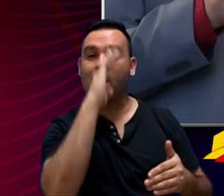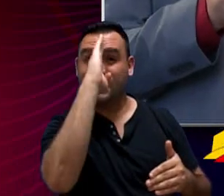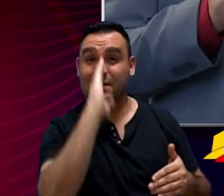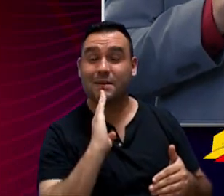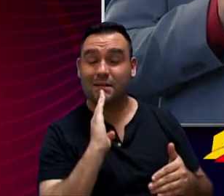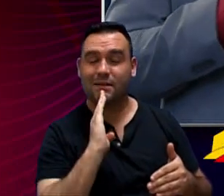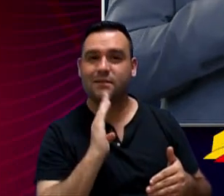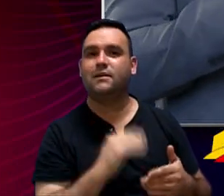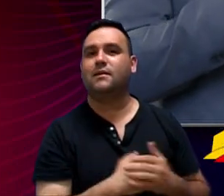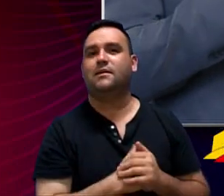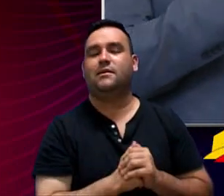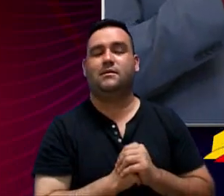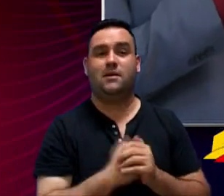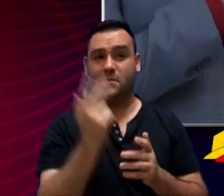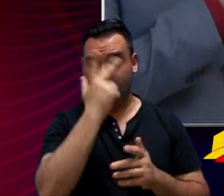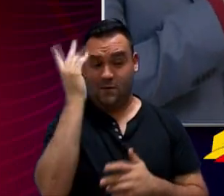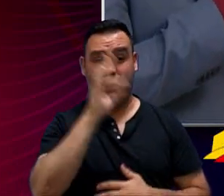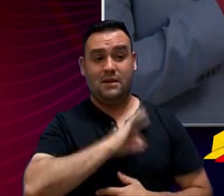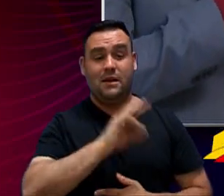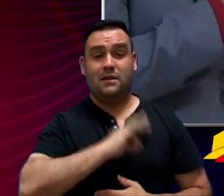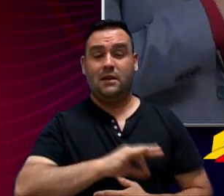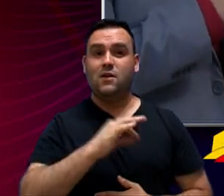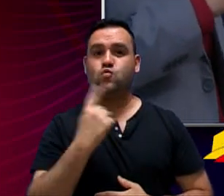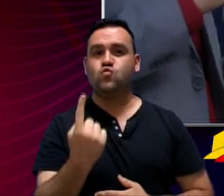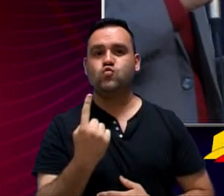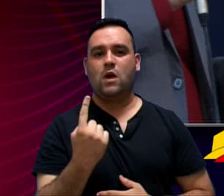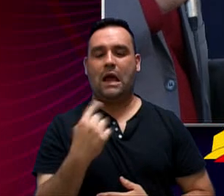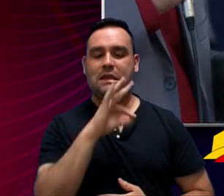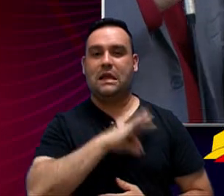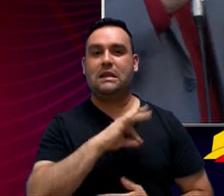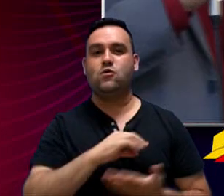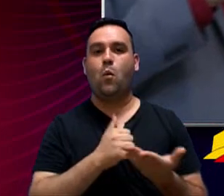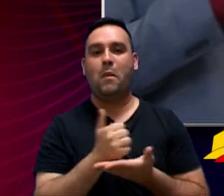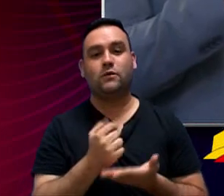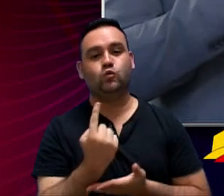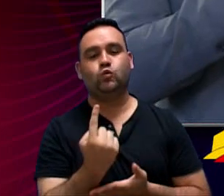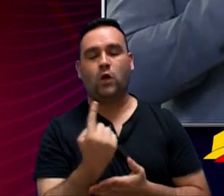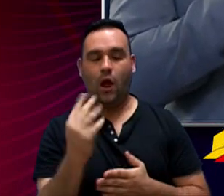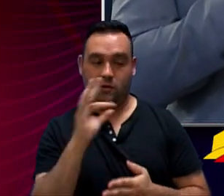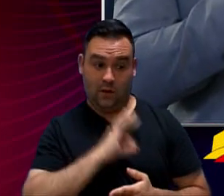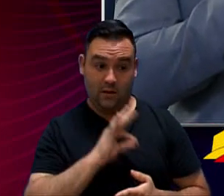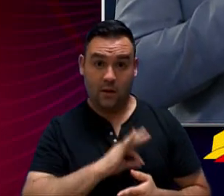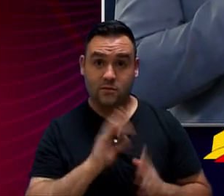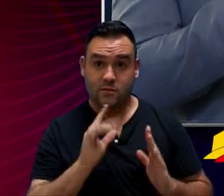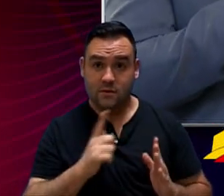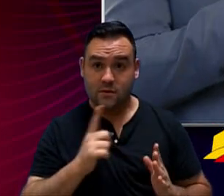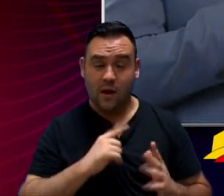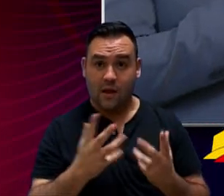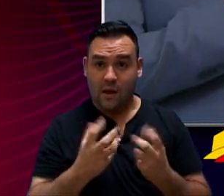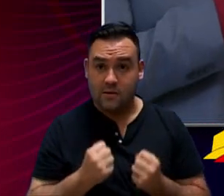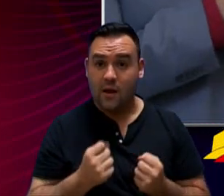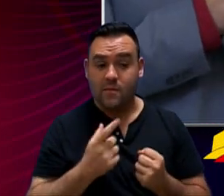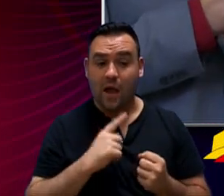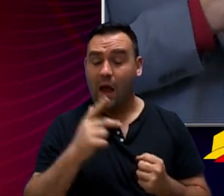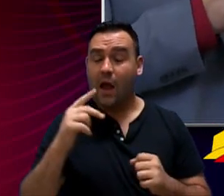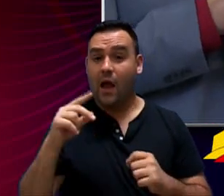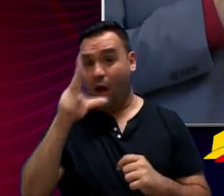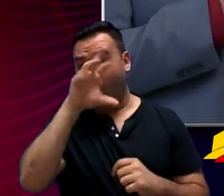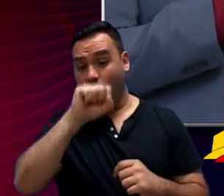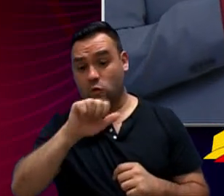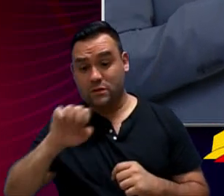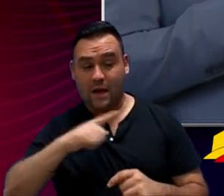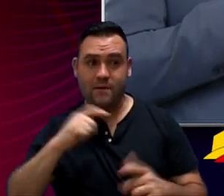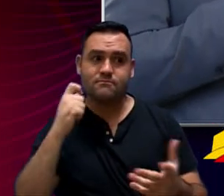gratuita, Fernanda, para quem ganha somente o salário mínimo. Vereador, fora... pessoa vai lá, vai estar lá para essas pessoas. Fora a tarifa